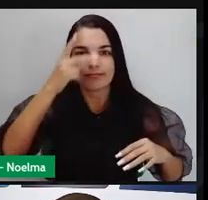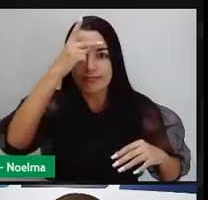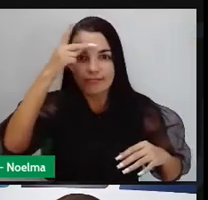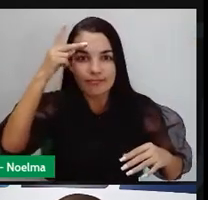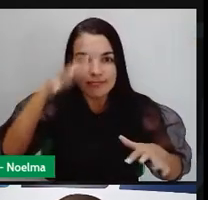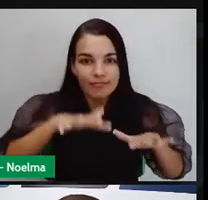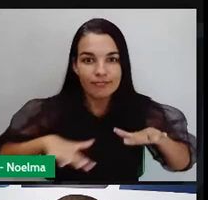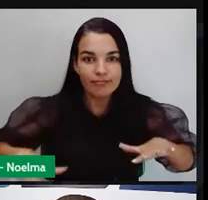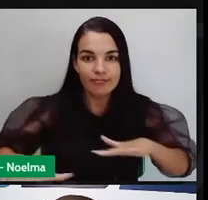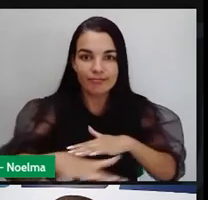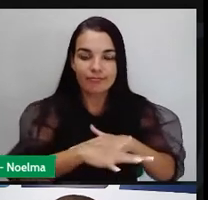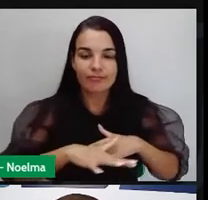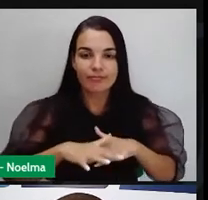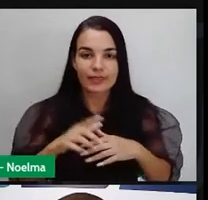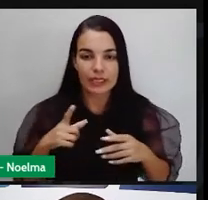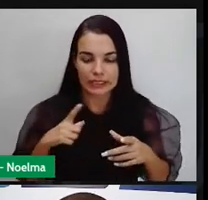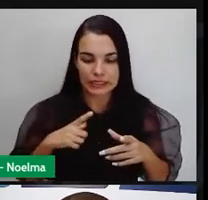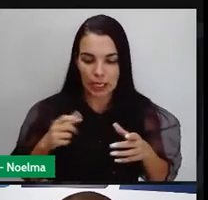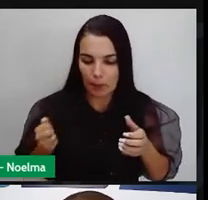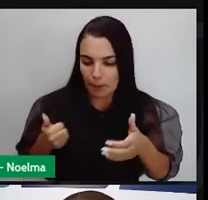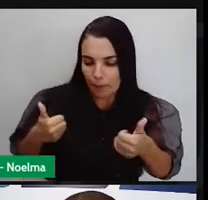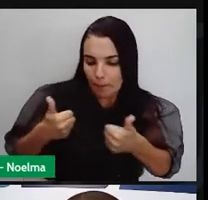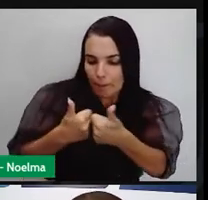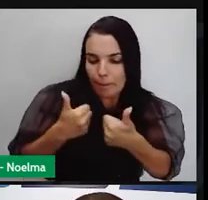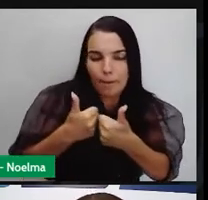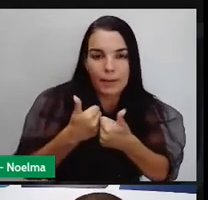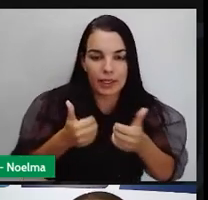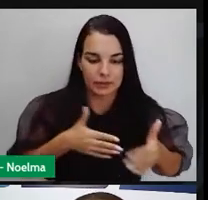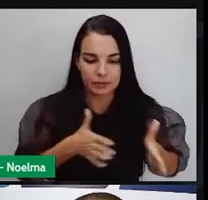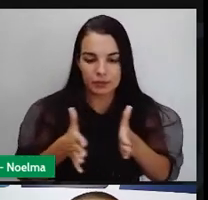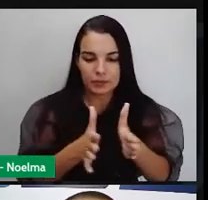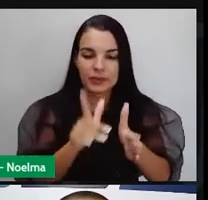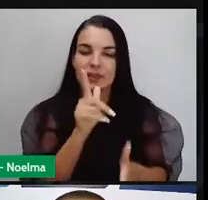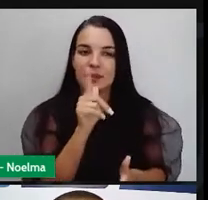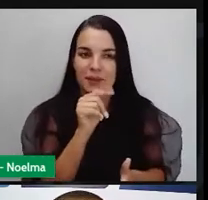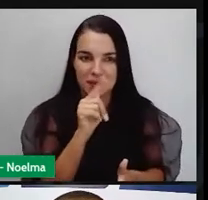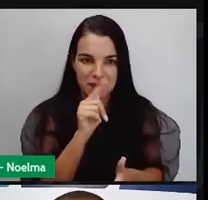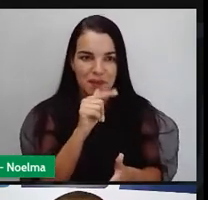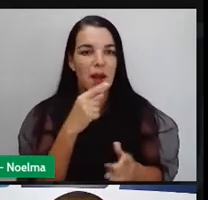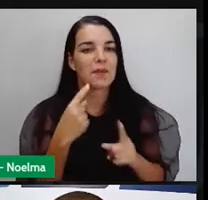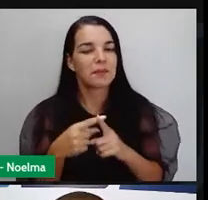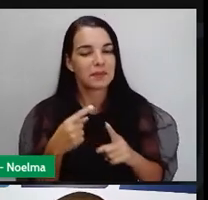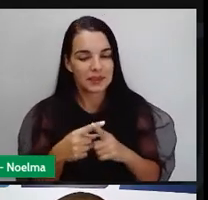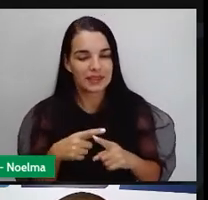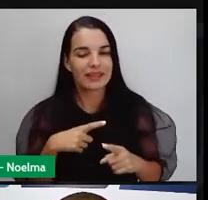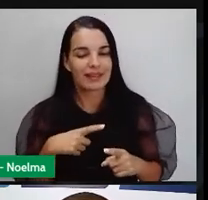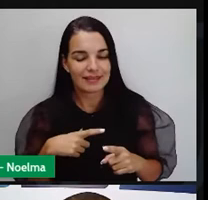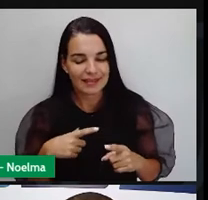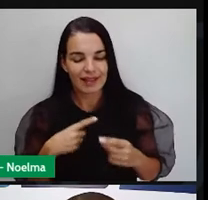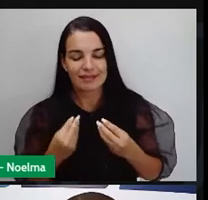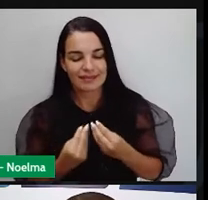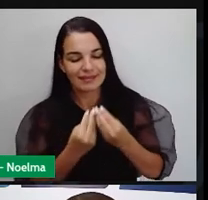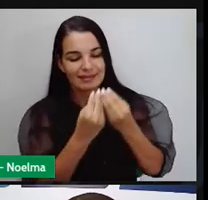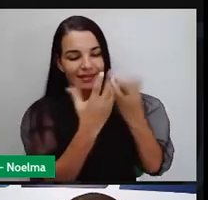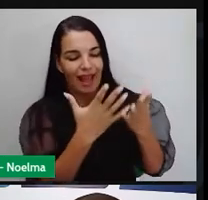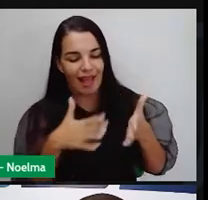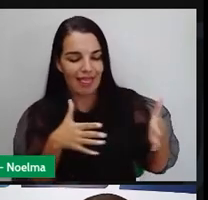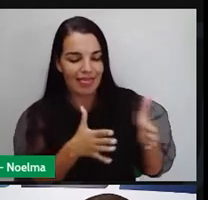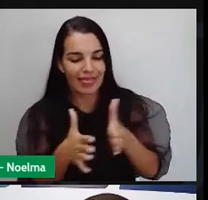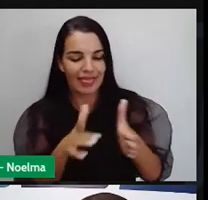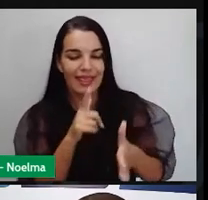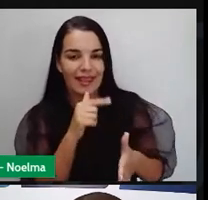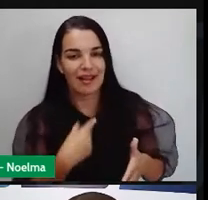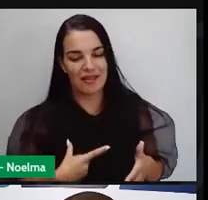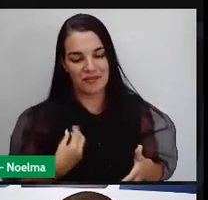vai acontecer circundando o rio Nilo. Por isso, grazem, a gente chama de que o Egito é a dádiva do Nilo. É